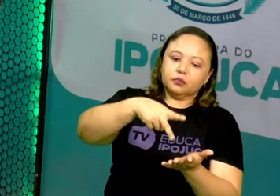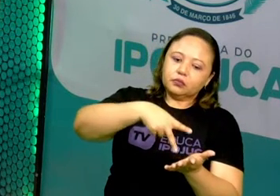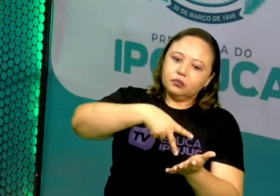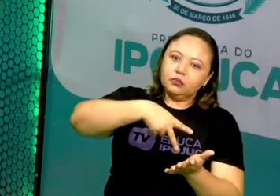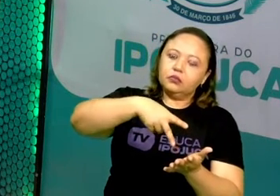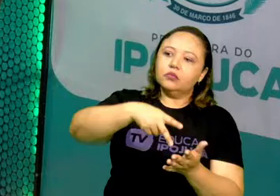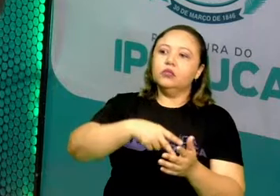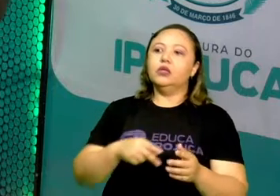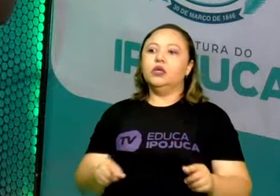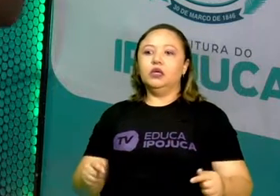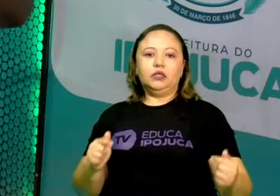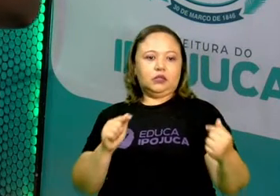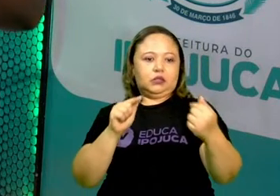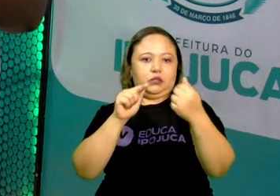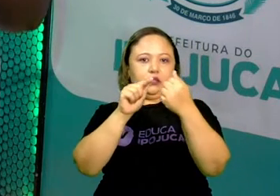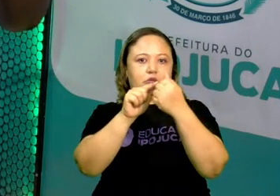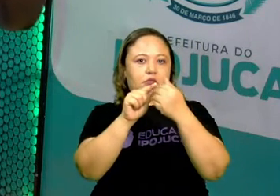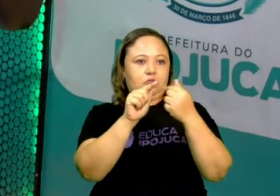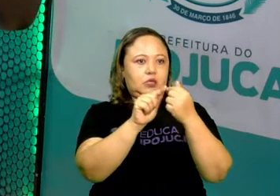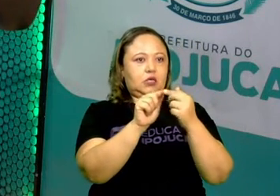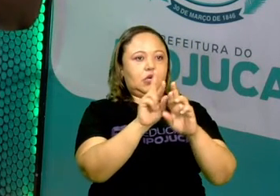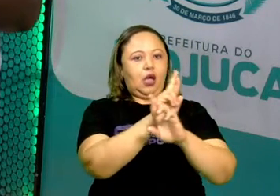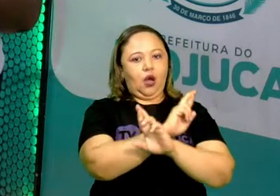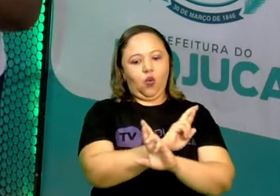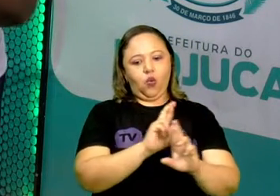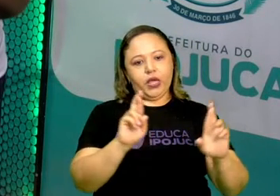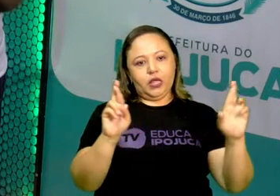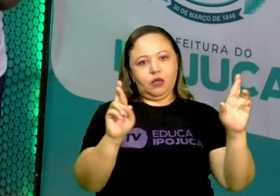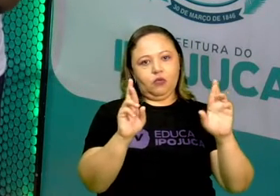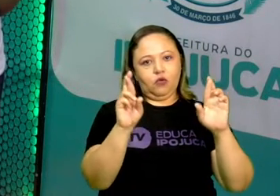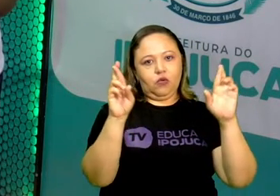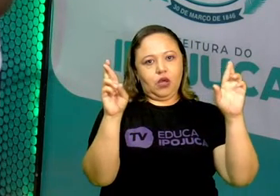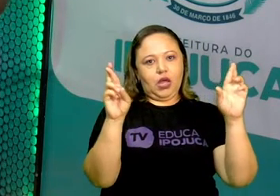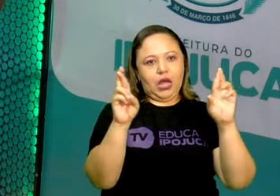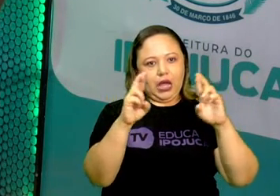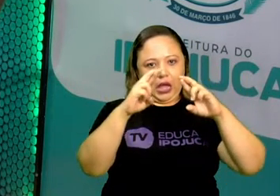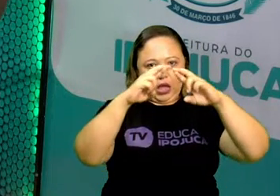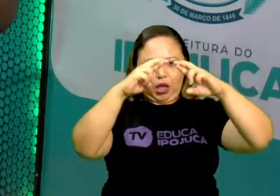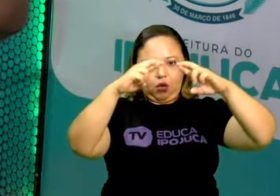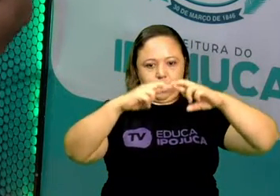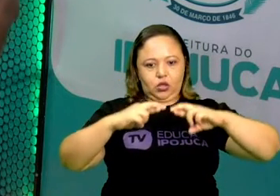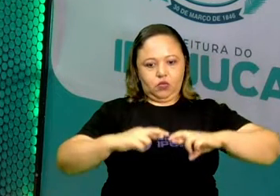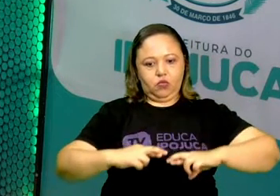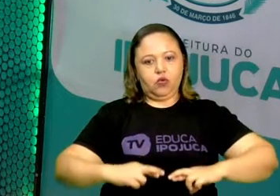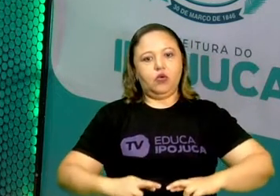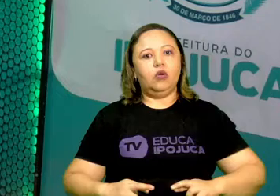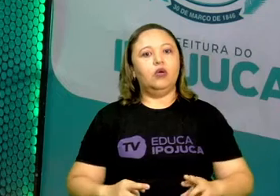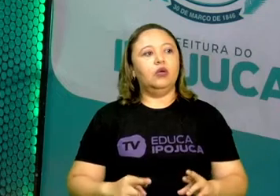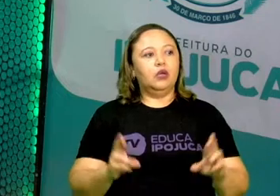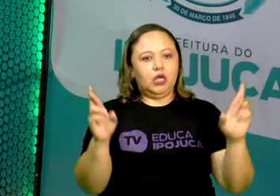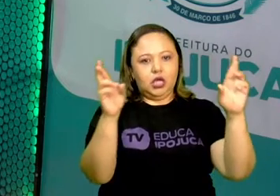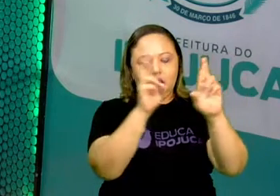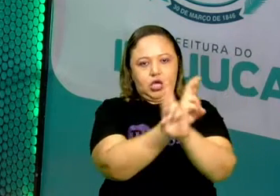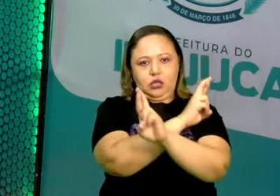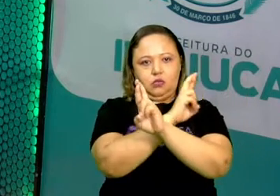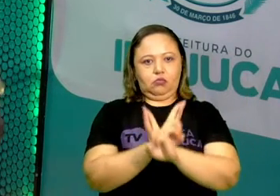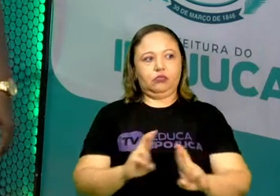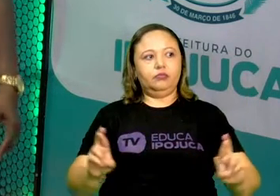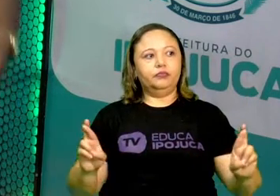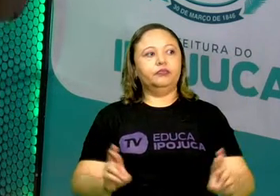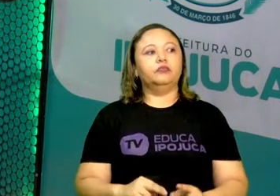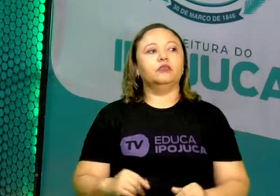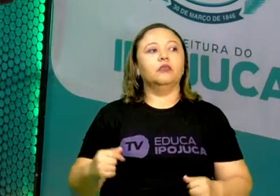ritmo. Então, todos os movimentos, através da música, vai dar ritmo